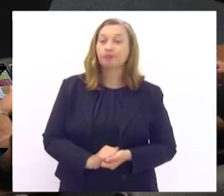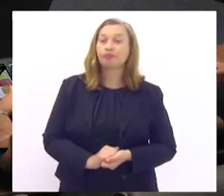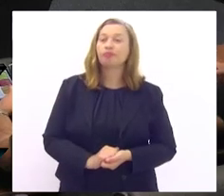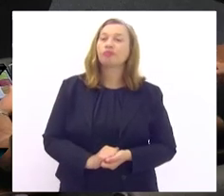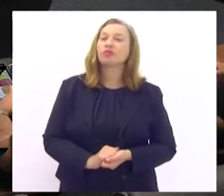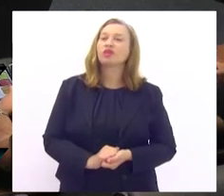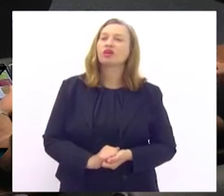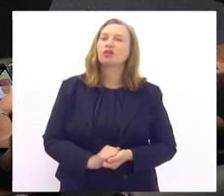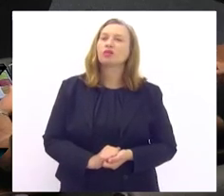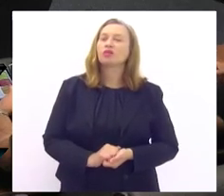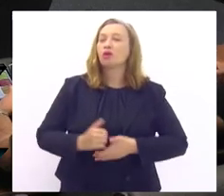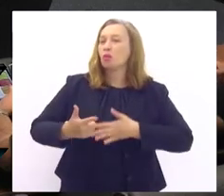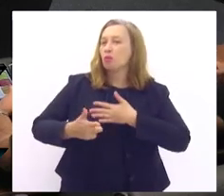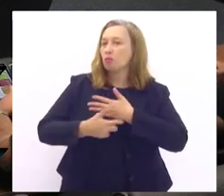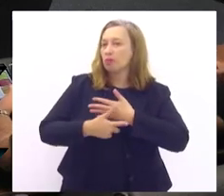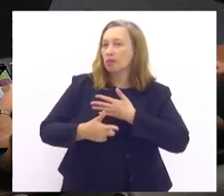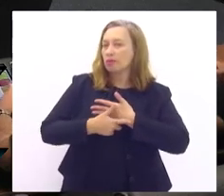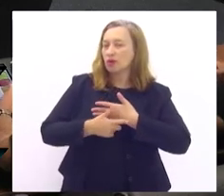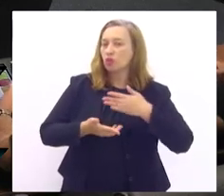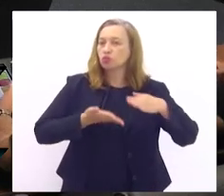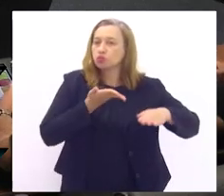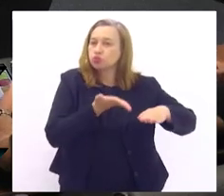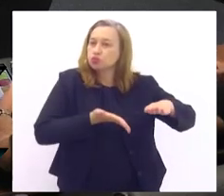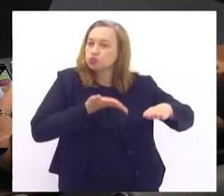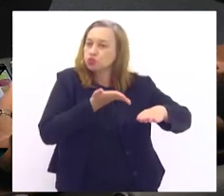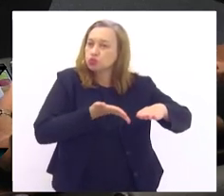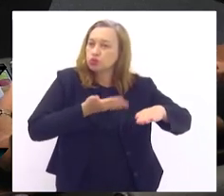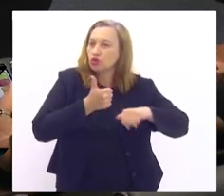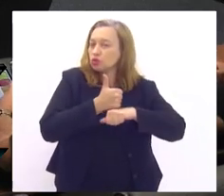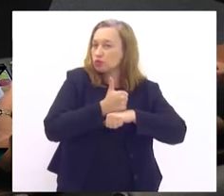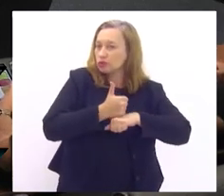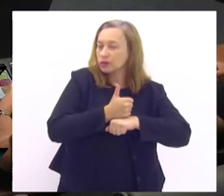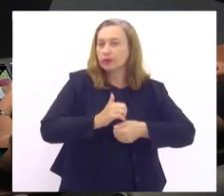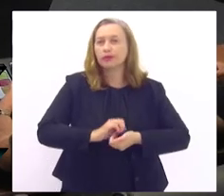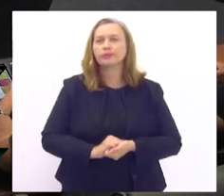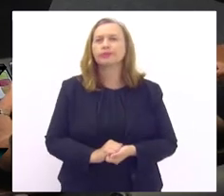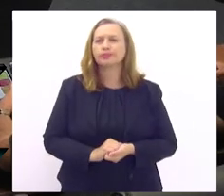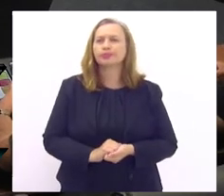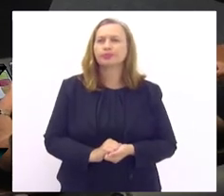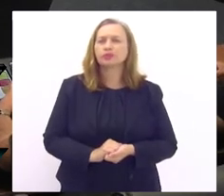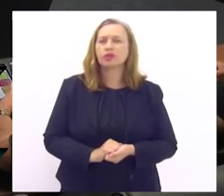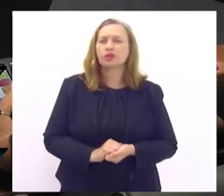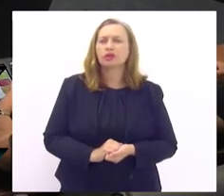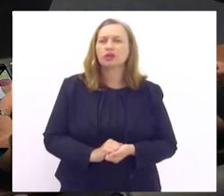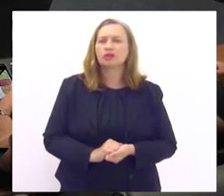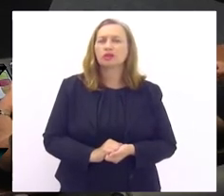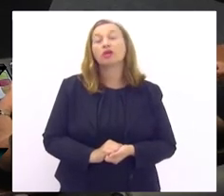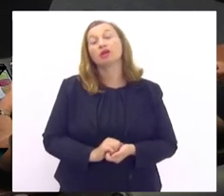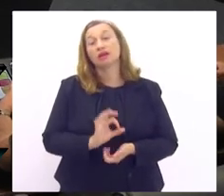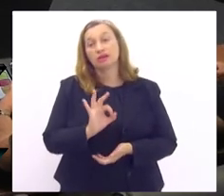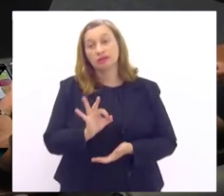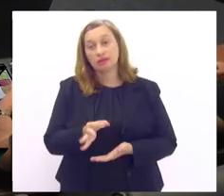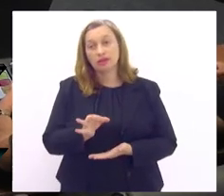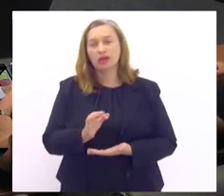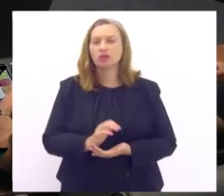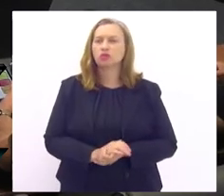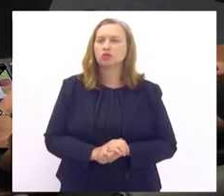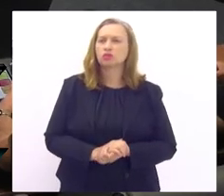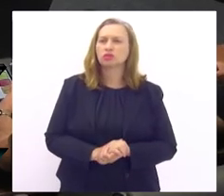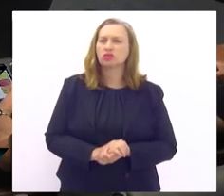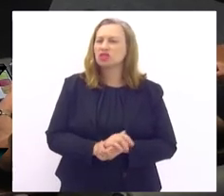ressalta o papel da podologia como um dos um dos fatores é lógico que são é